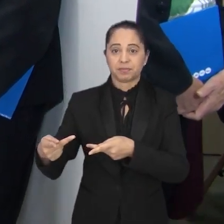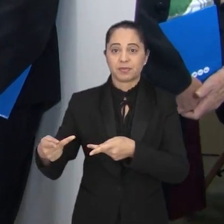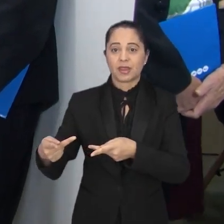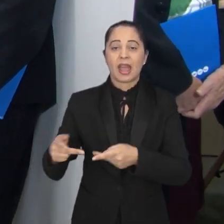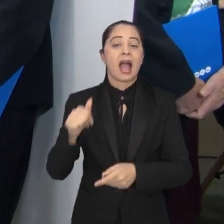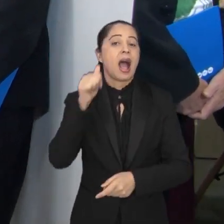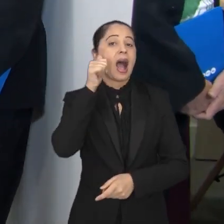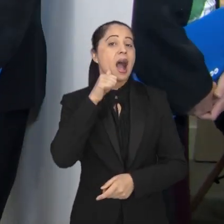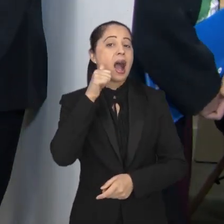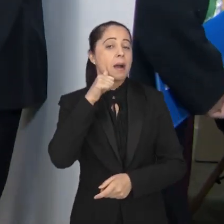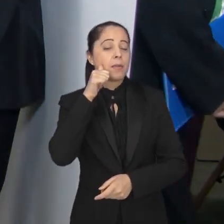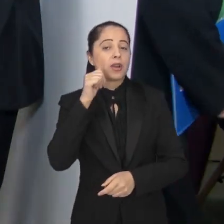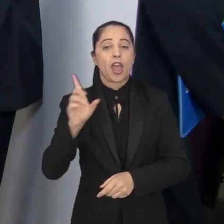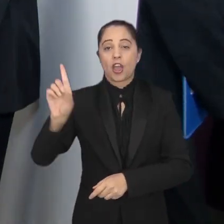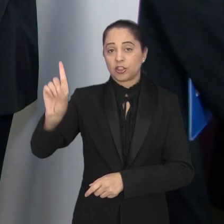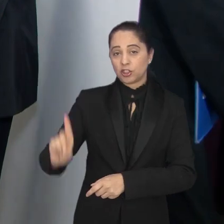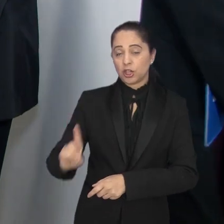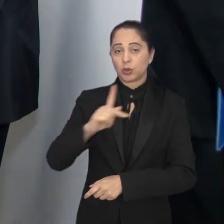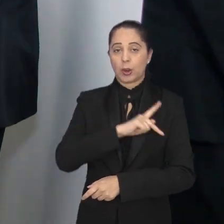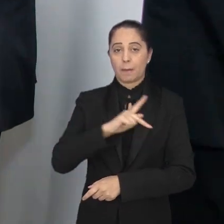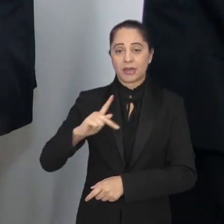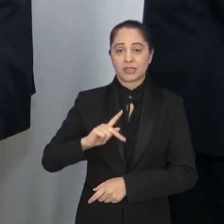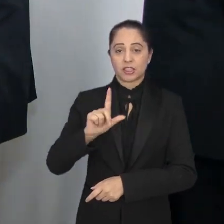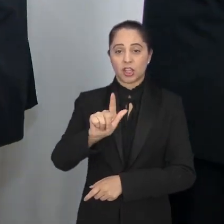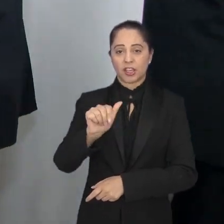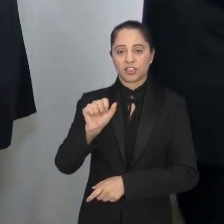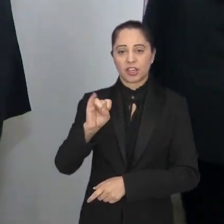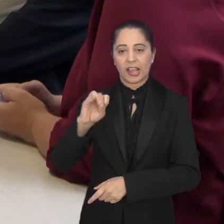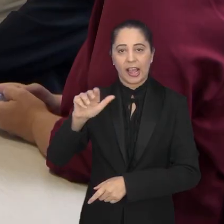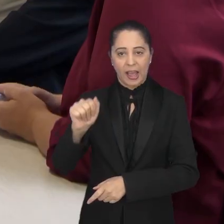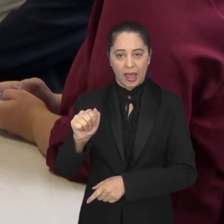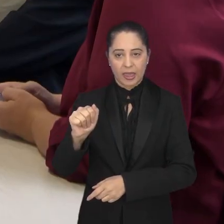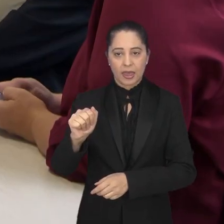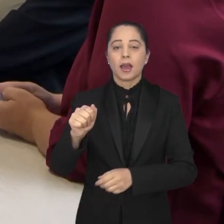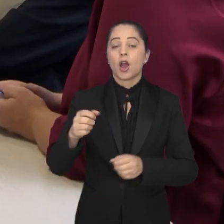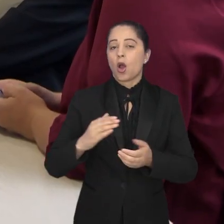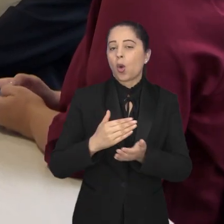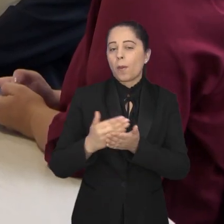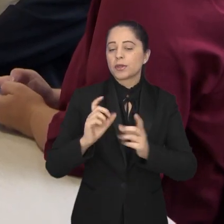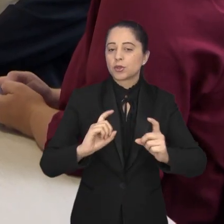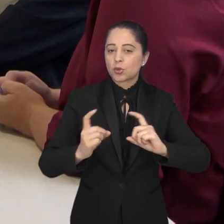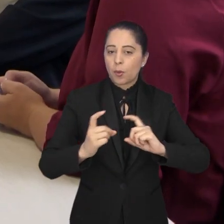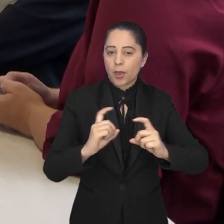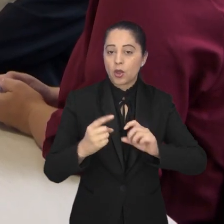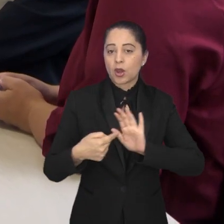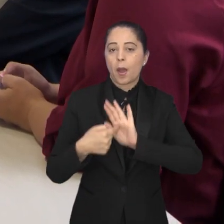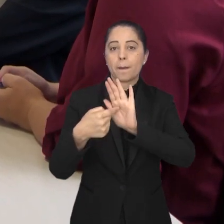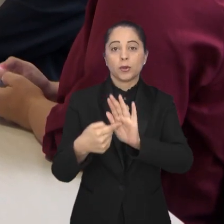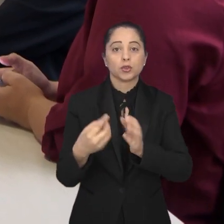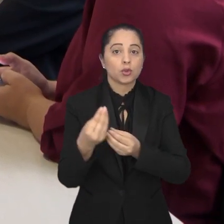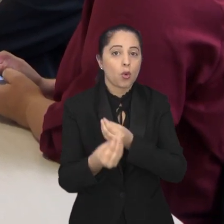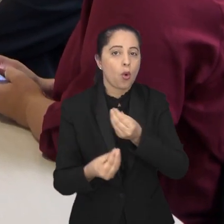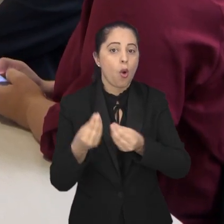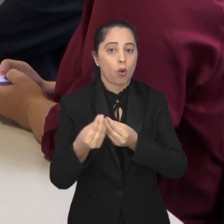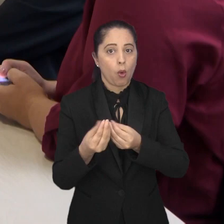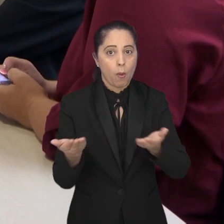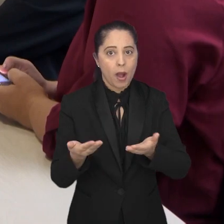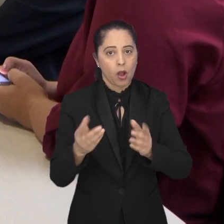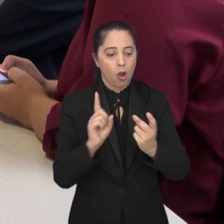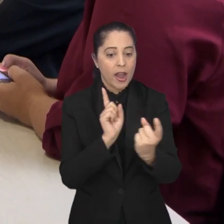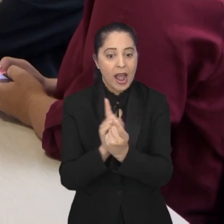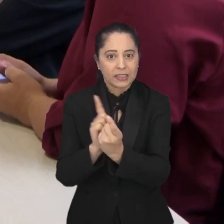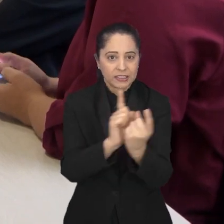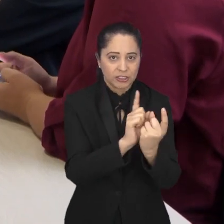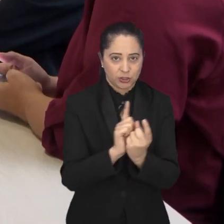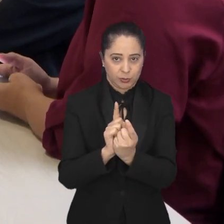Eles foram recebidos pela fundadora e diretora-presidente do Gaia, que promoveu uma reunião para apresentar como será realizado o